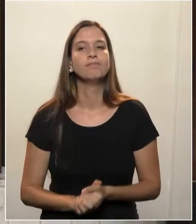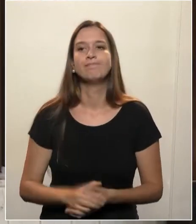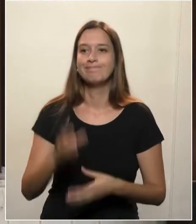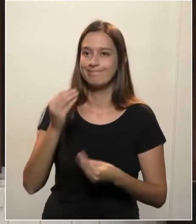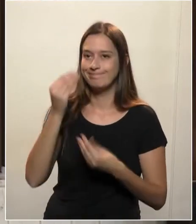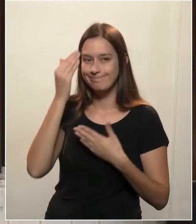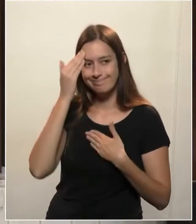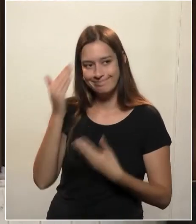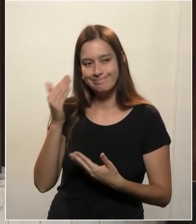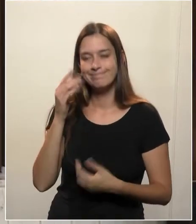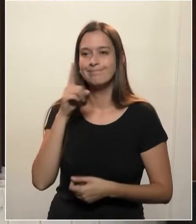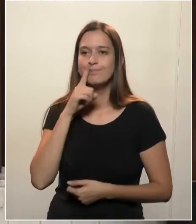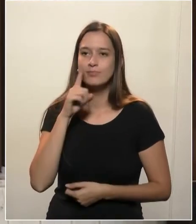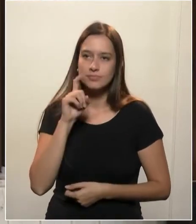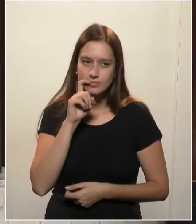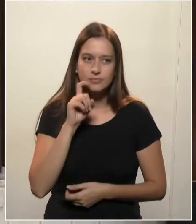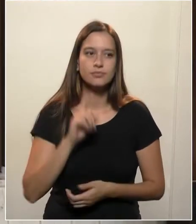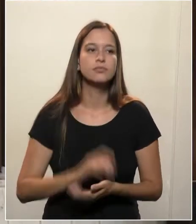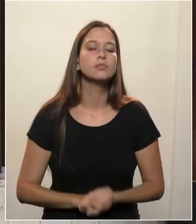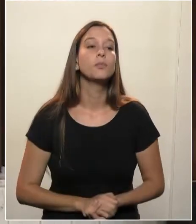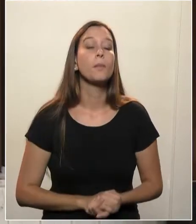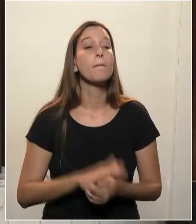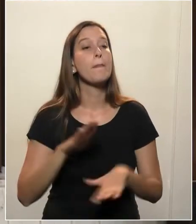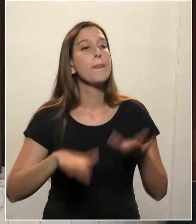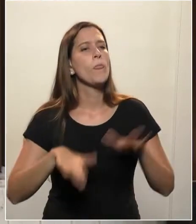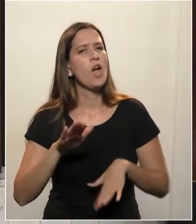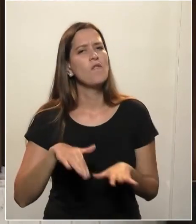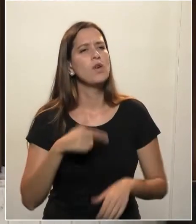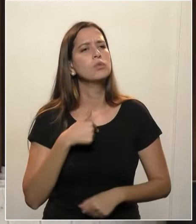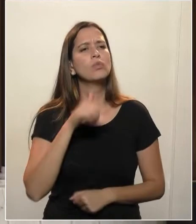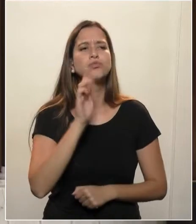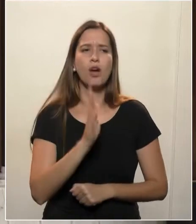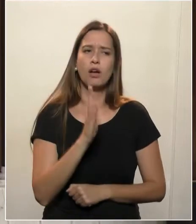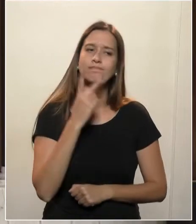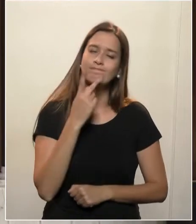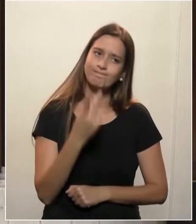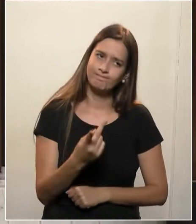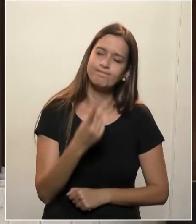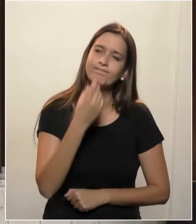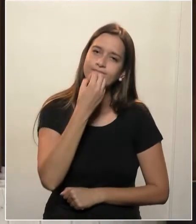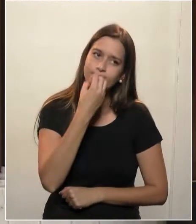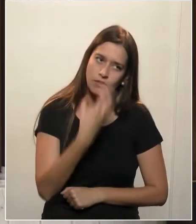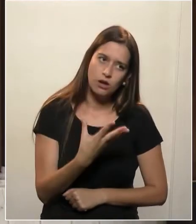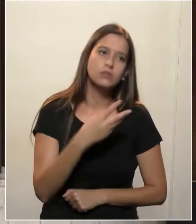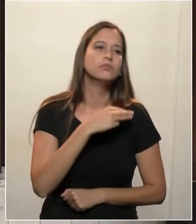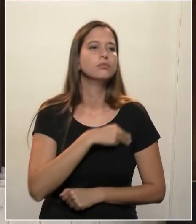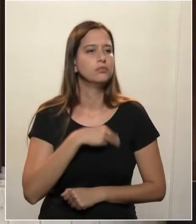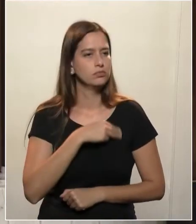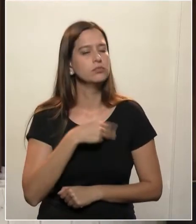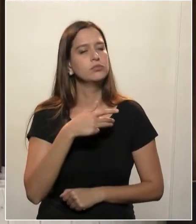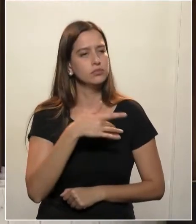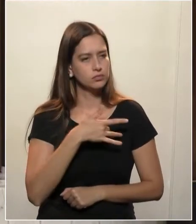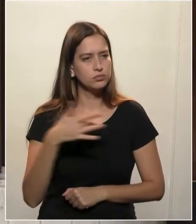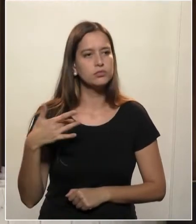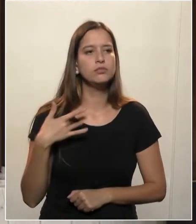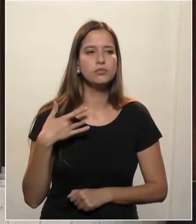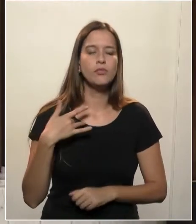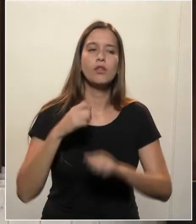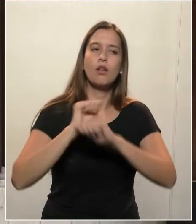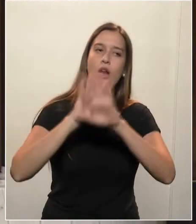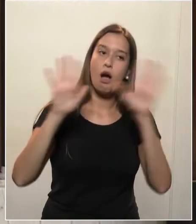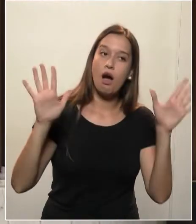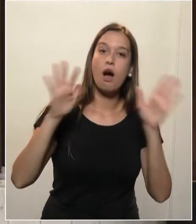Talvez, deputado, eu já fiz elogio ao Ministério da Saúde pela condução e pela transparência que está dando